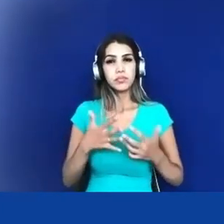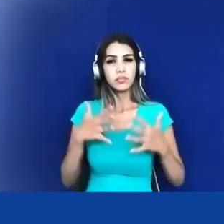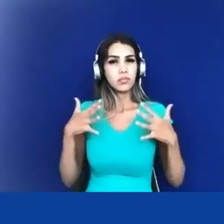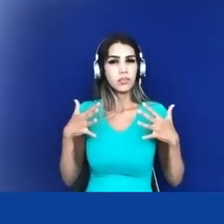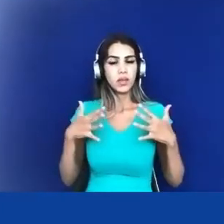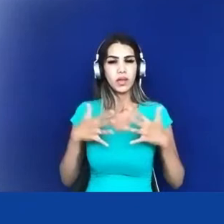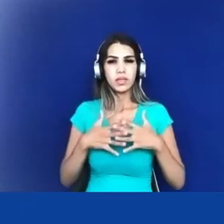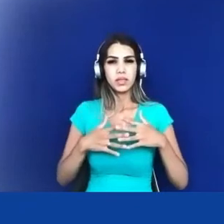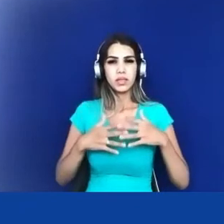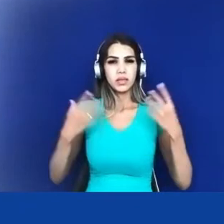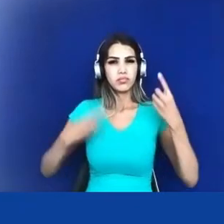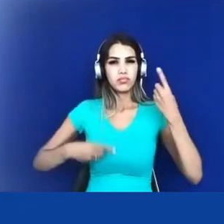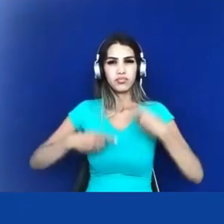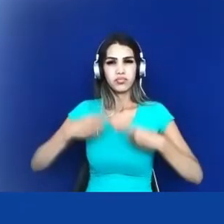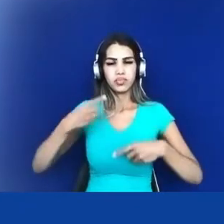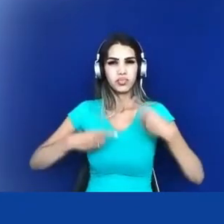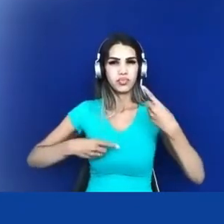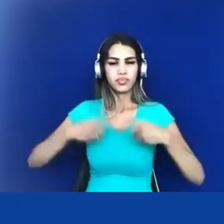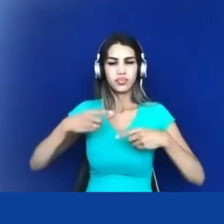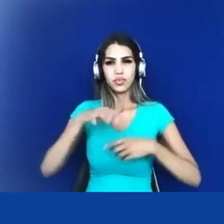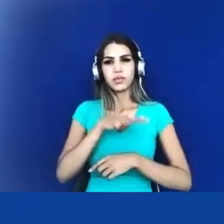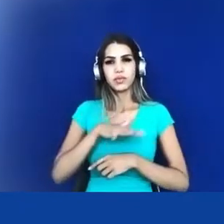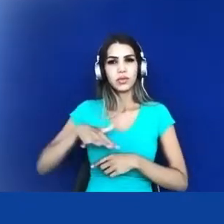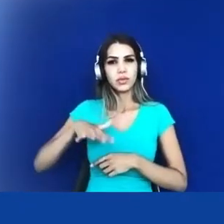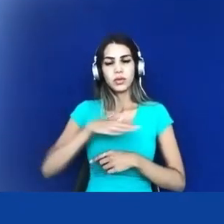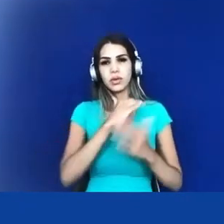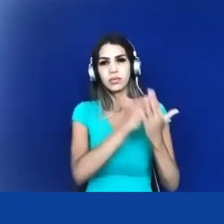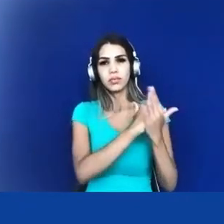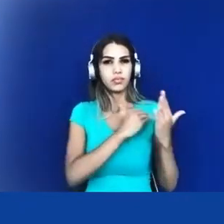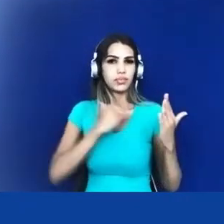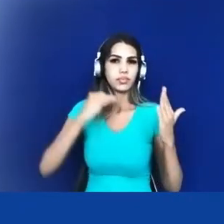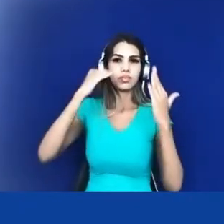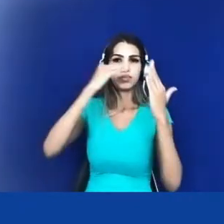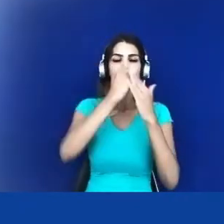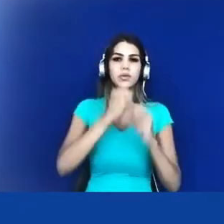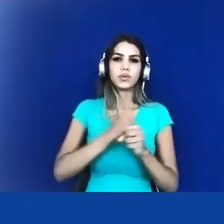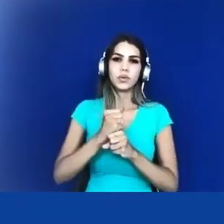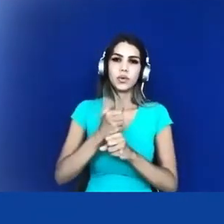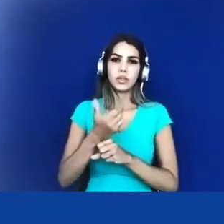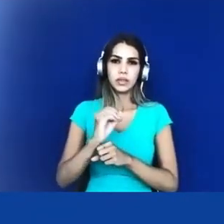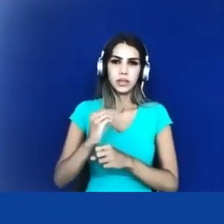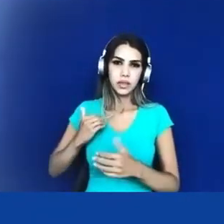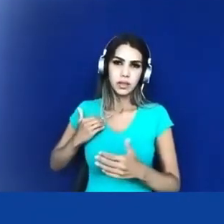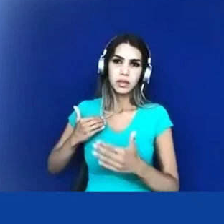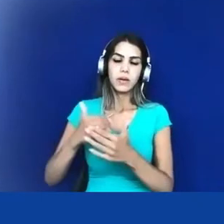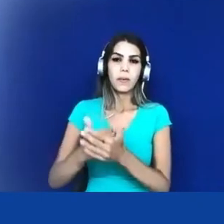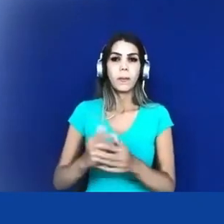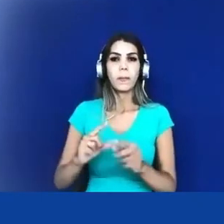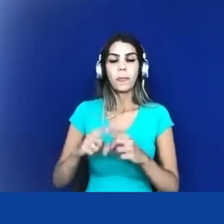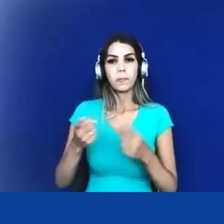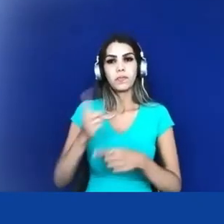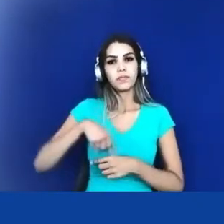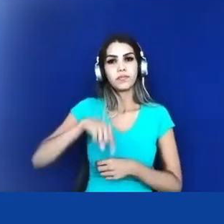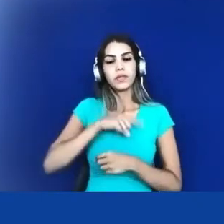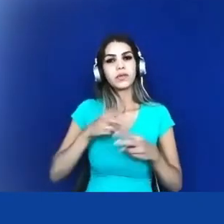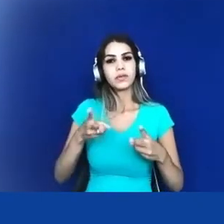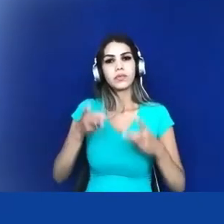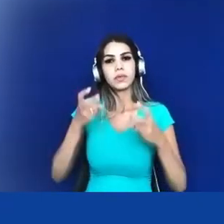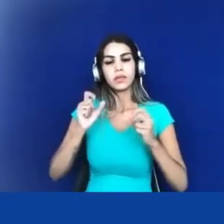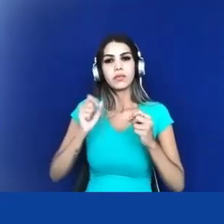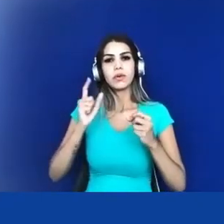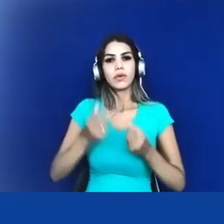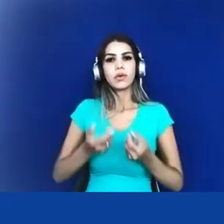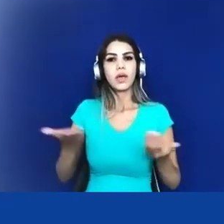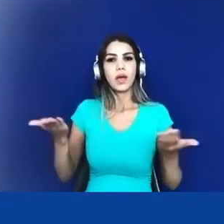se intensificando nos últimos dez anos né mas nós vimos que com a chegada do governo Bolsonaro ao